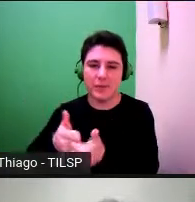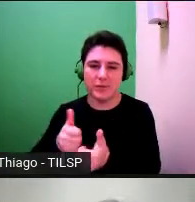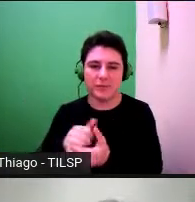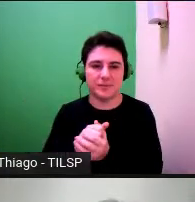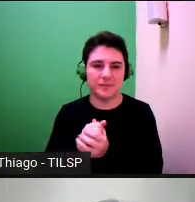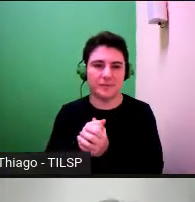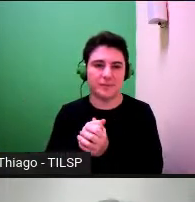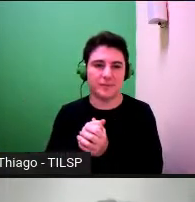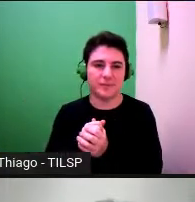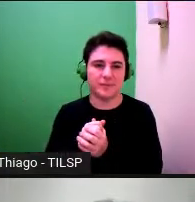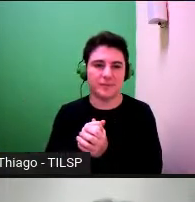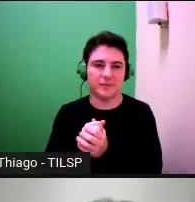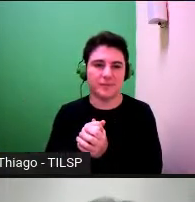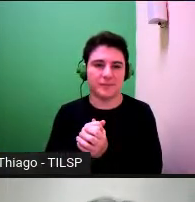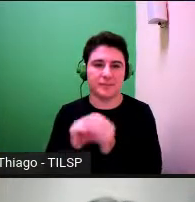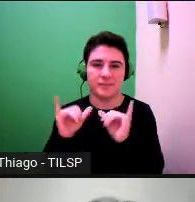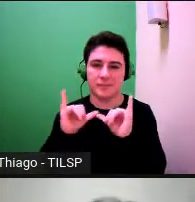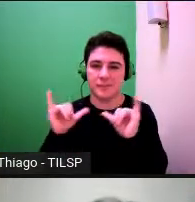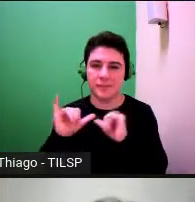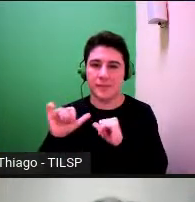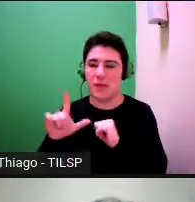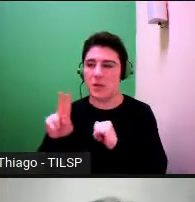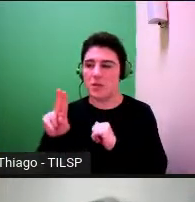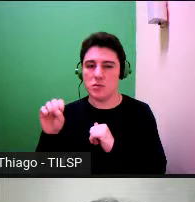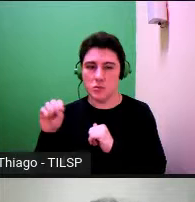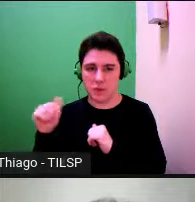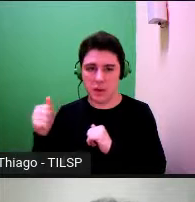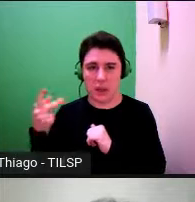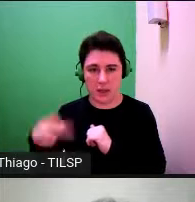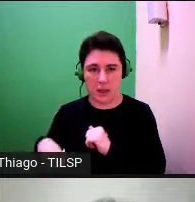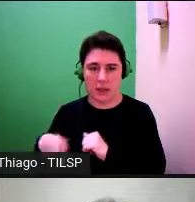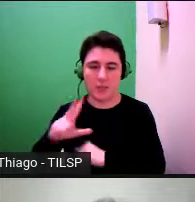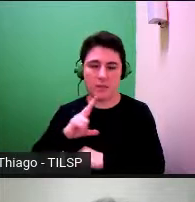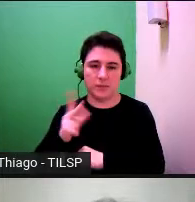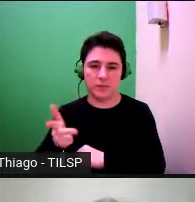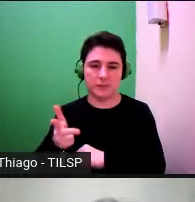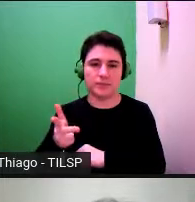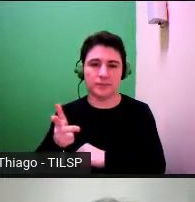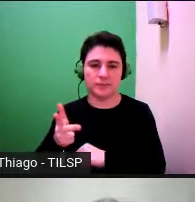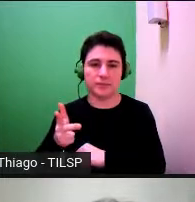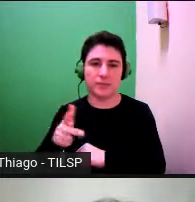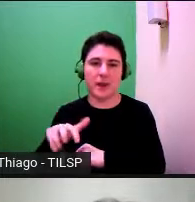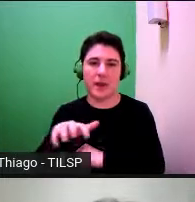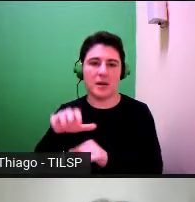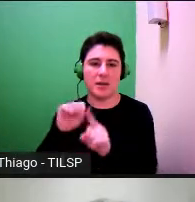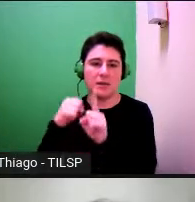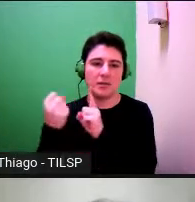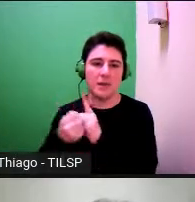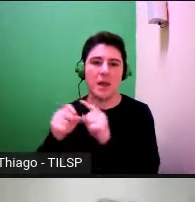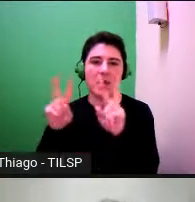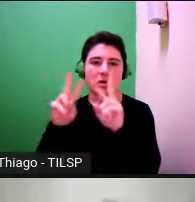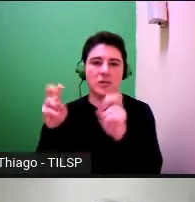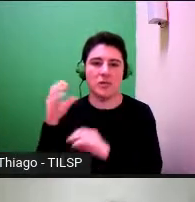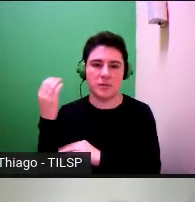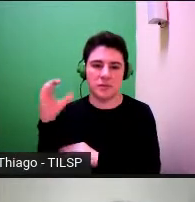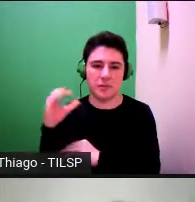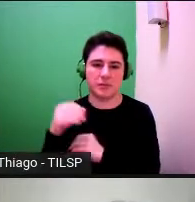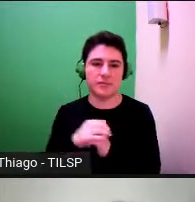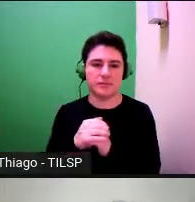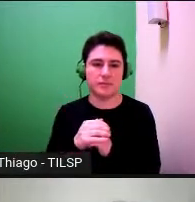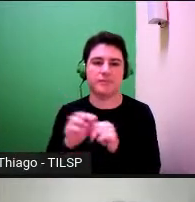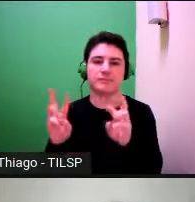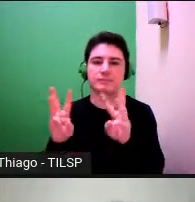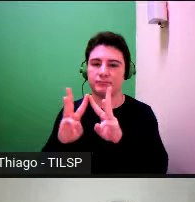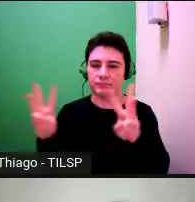divulgado pela Lusa que é uma agência noticiosa portuguesa numa secção sociedade do assunto de ciência igualmente disponível no